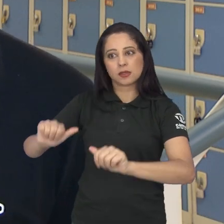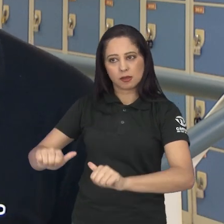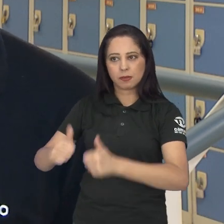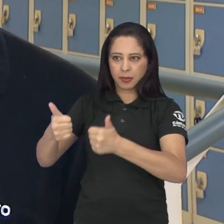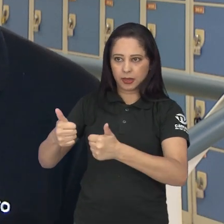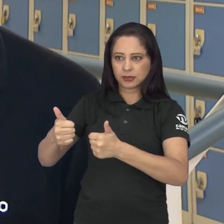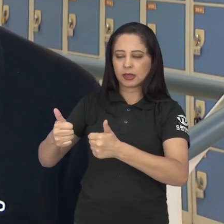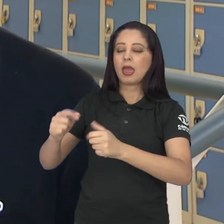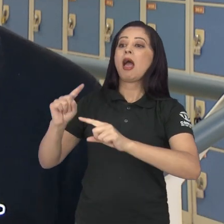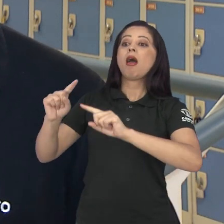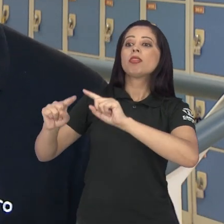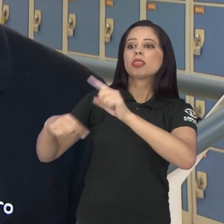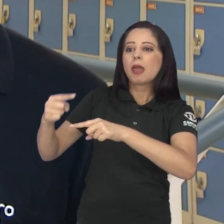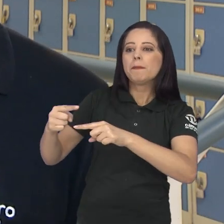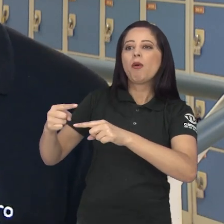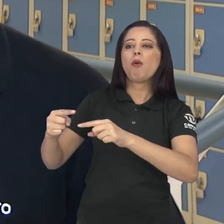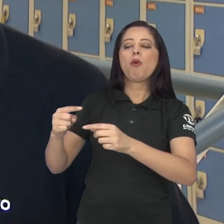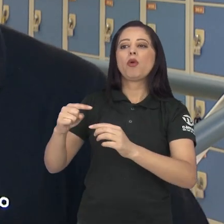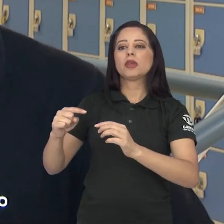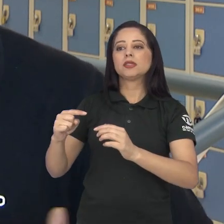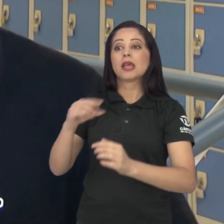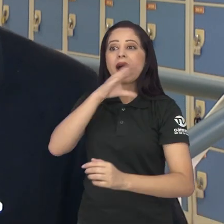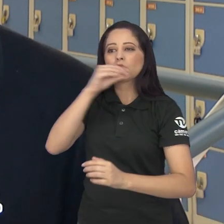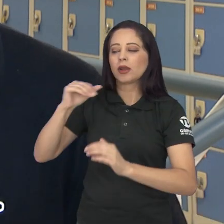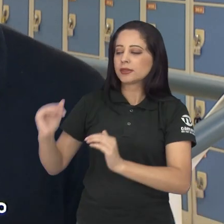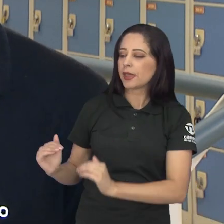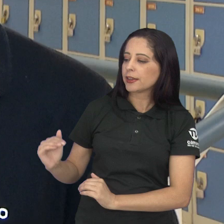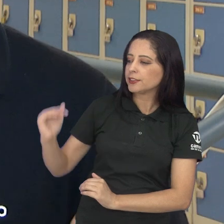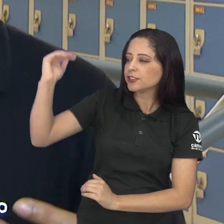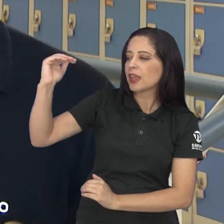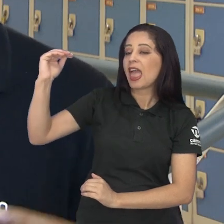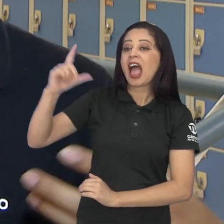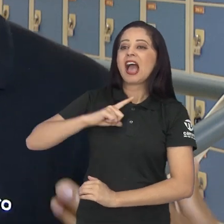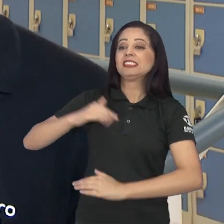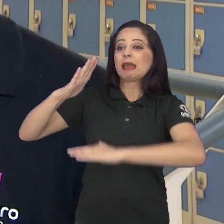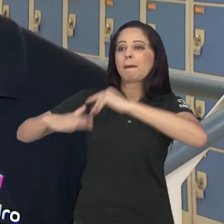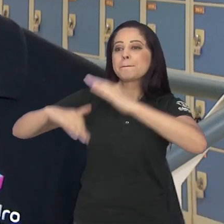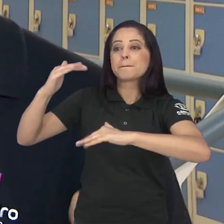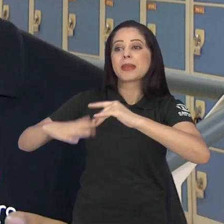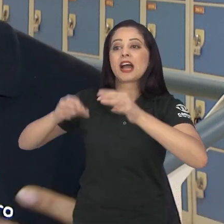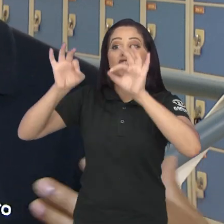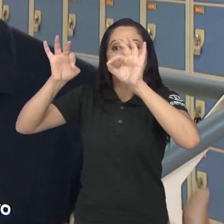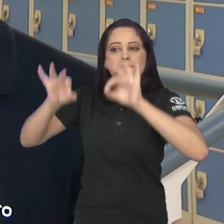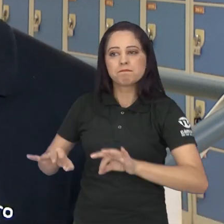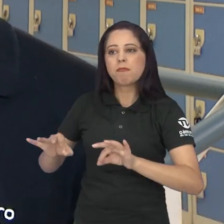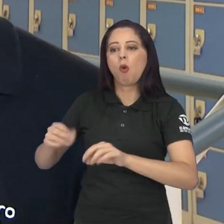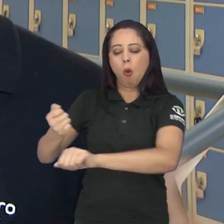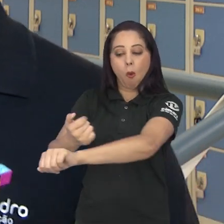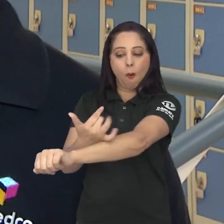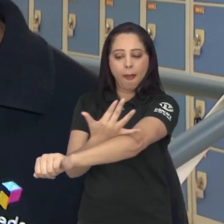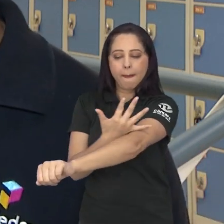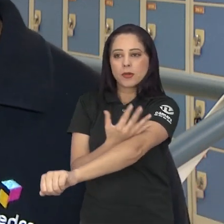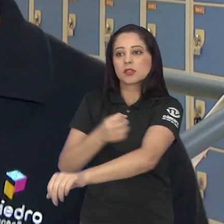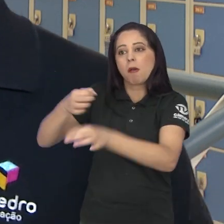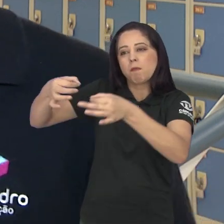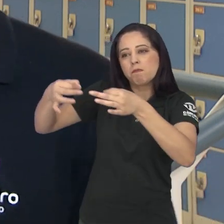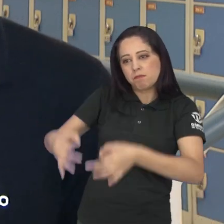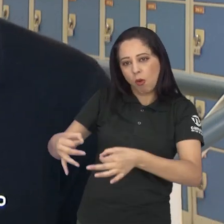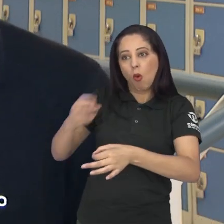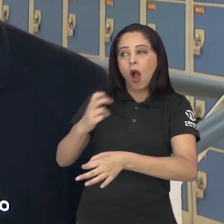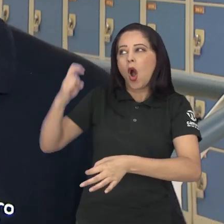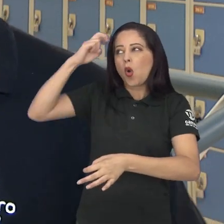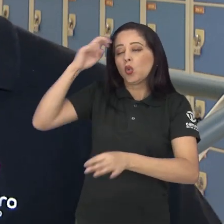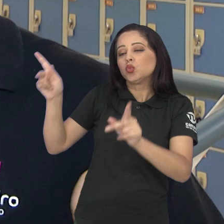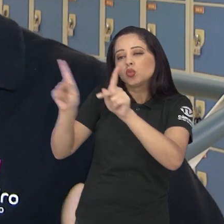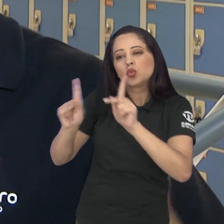consequentemente, ele vai crescendo, vai expandindo esse sentimento, essas boas práticas, essas habilidades socioemocionais que estão